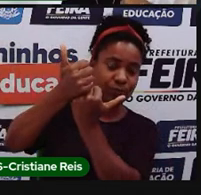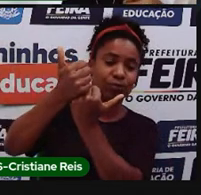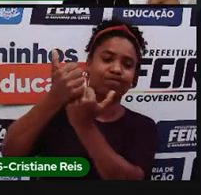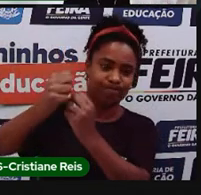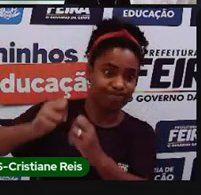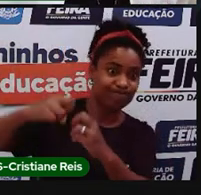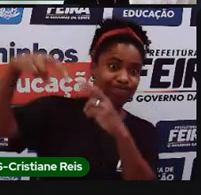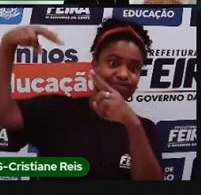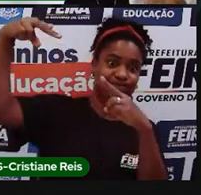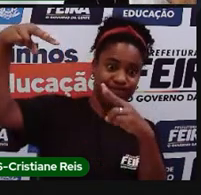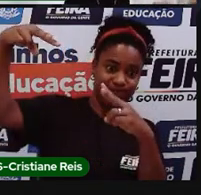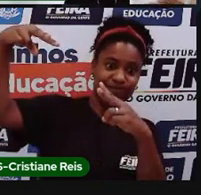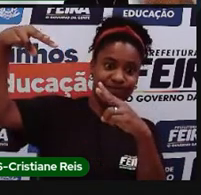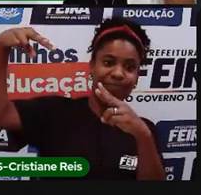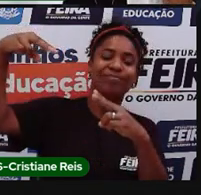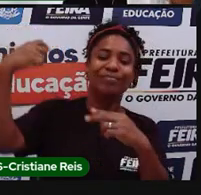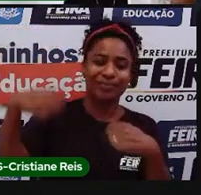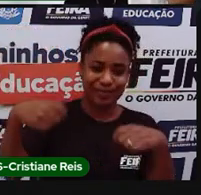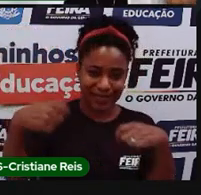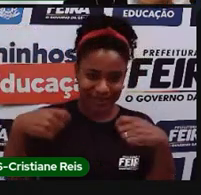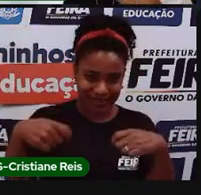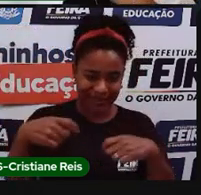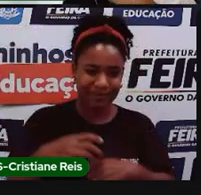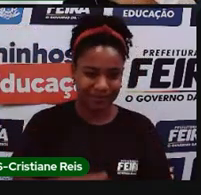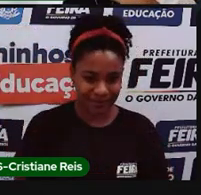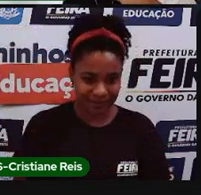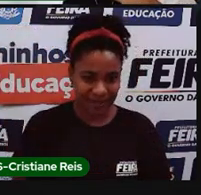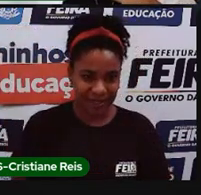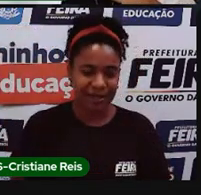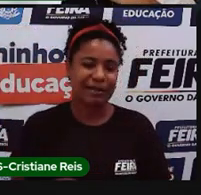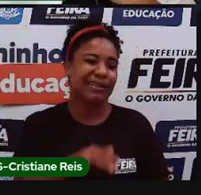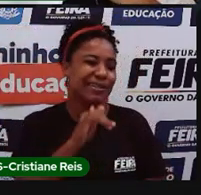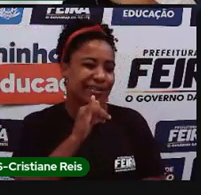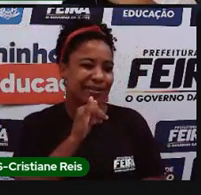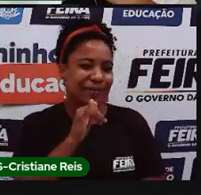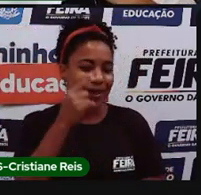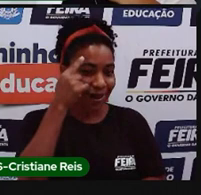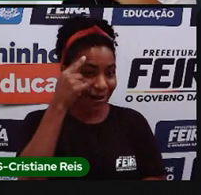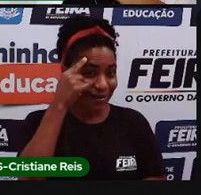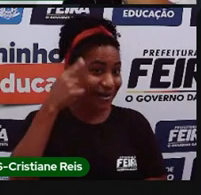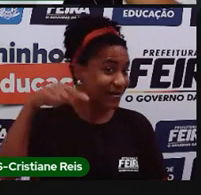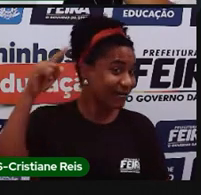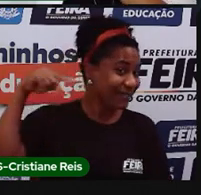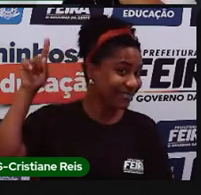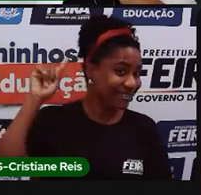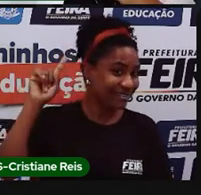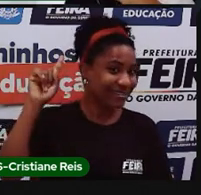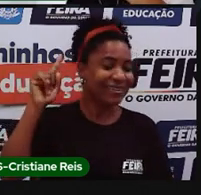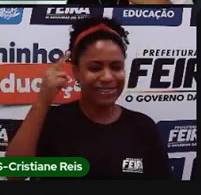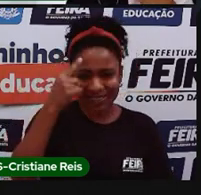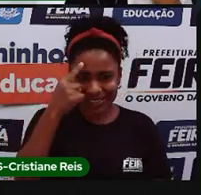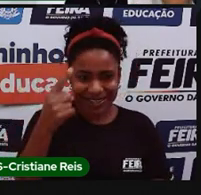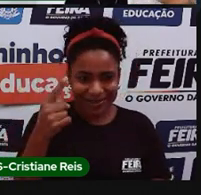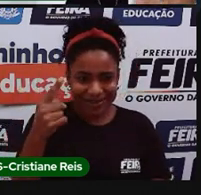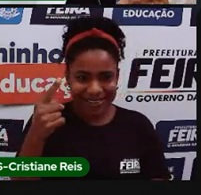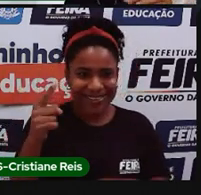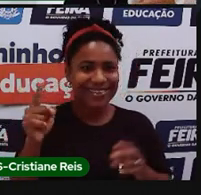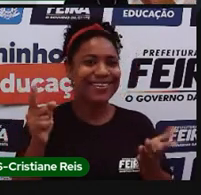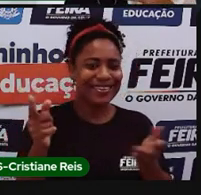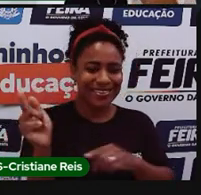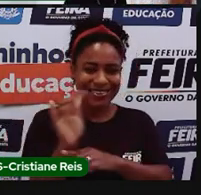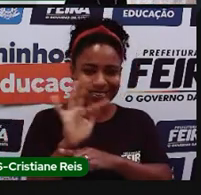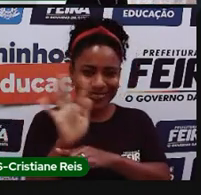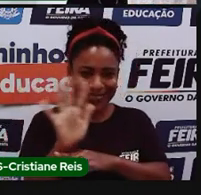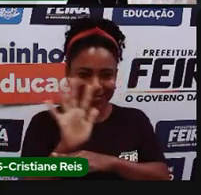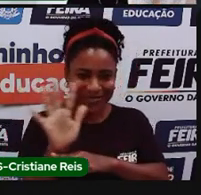hoje, antigamente, bora pegar uma atividade que tinha antes. tem um filme, né, A Família Buscapé, que eles chegam